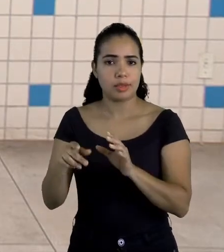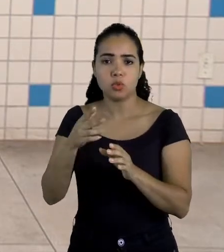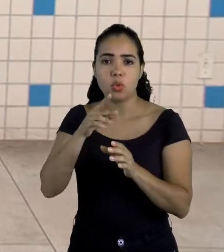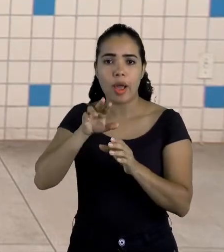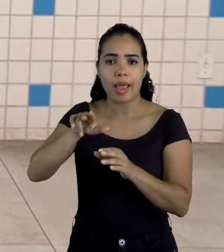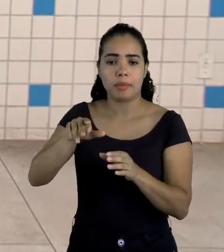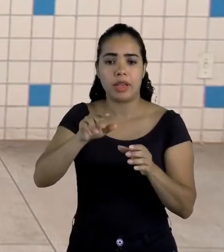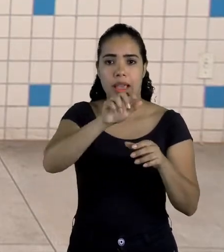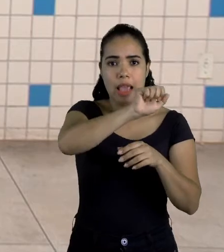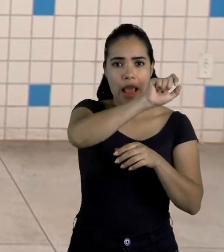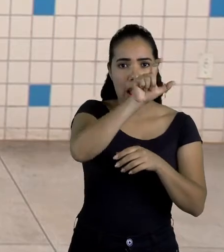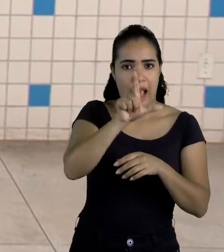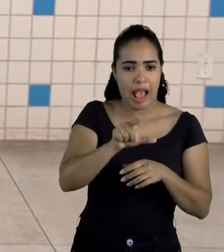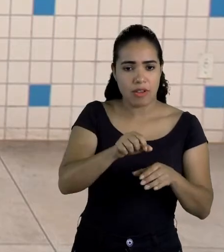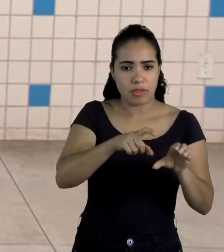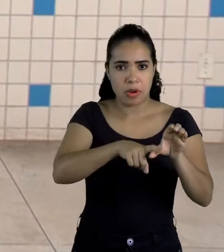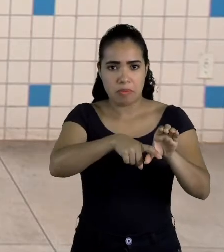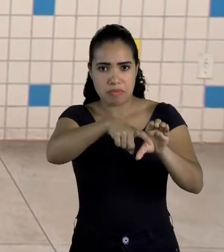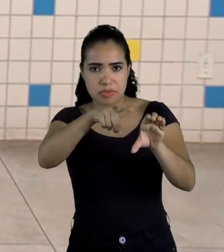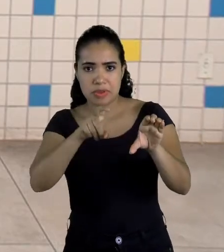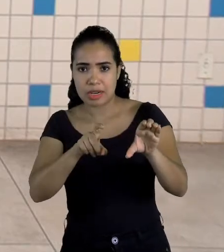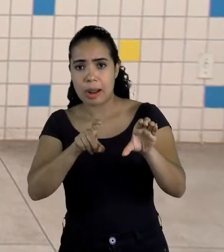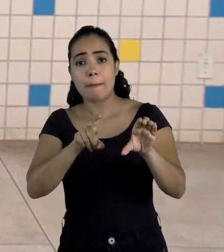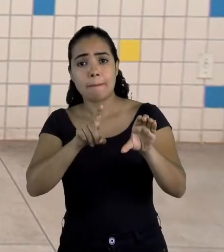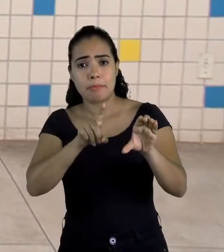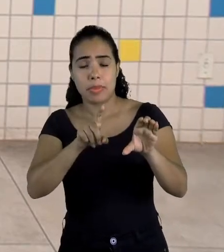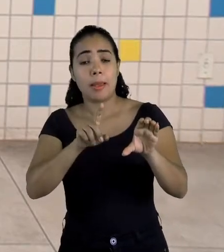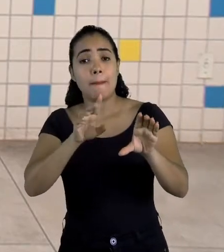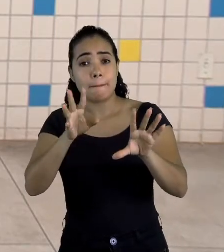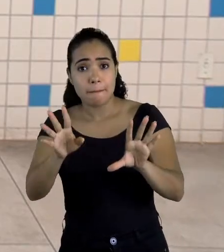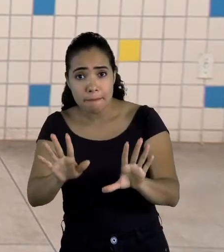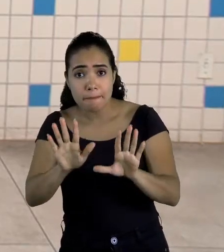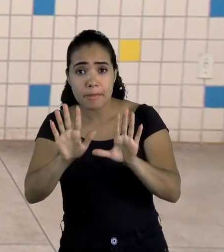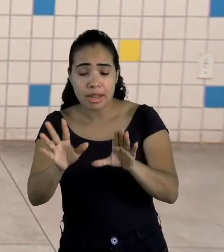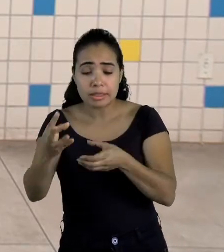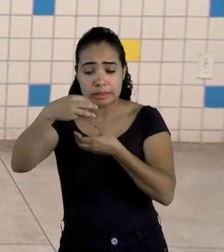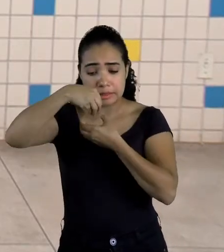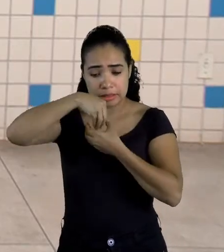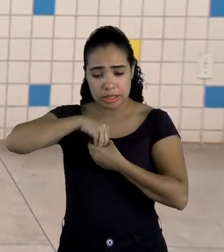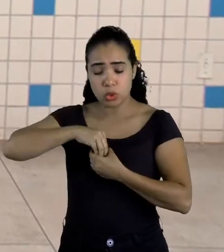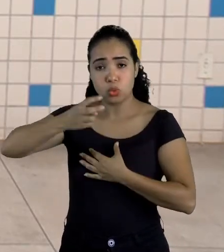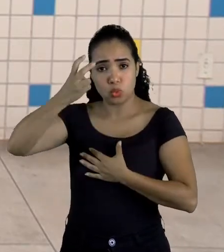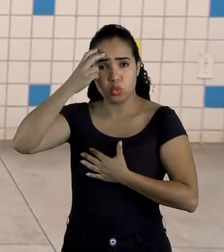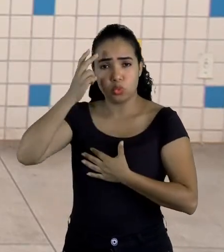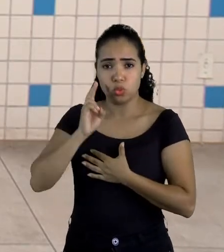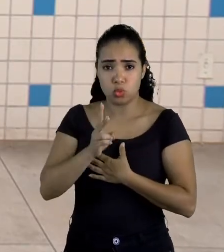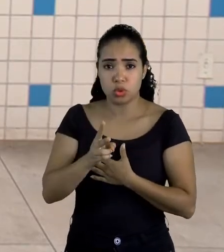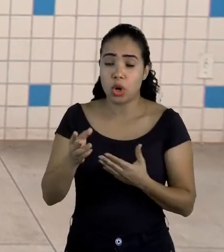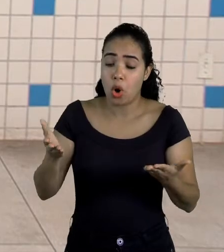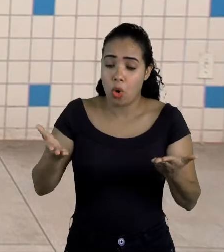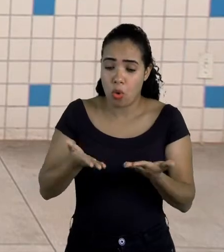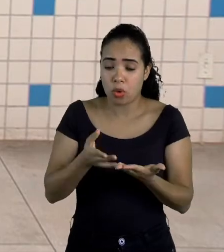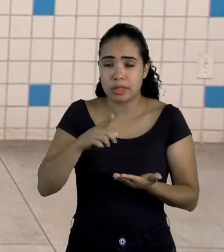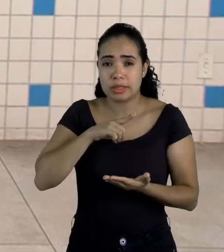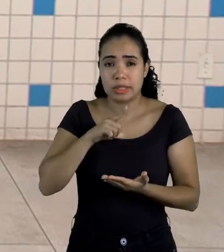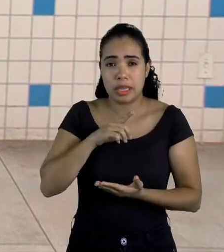cultura se juntou a outros povos e hoje nós temos o Brasil